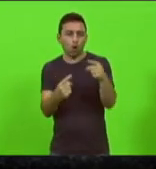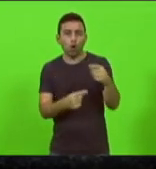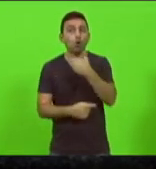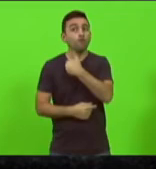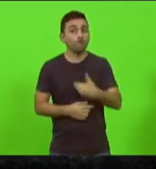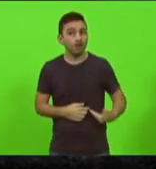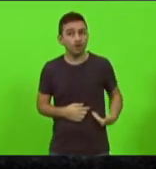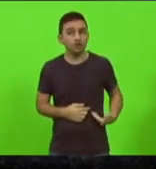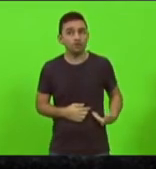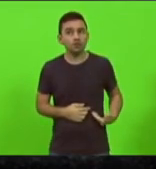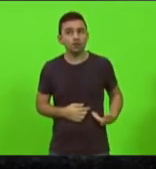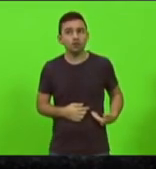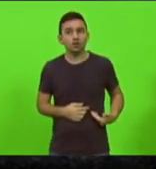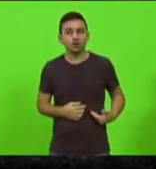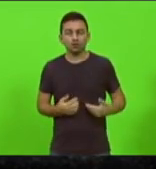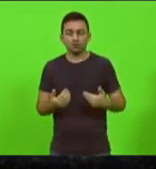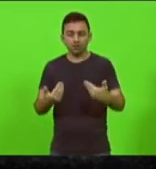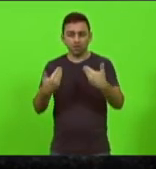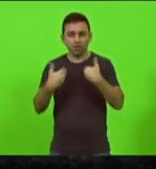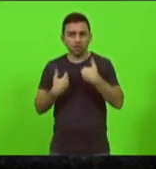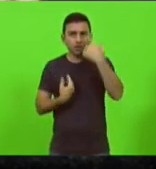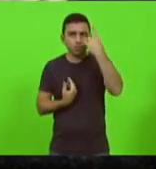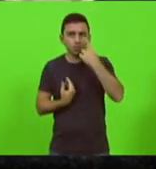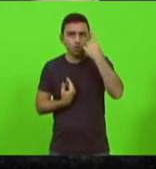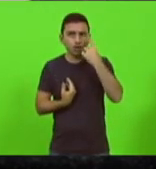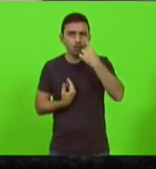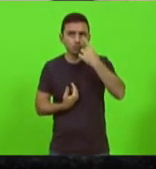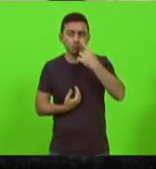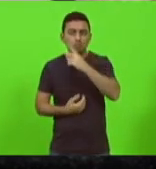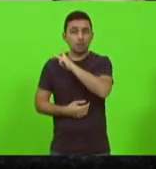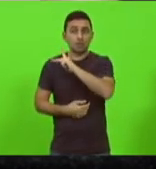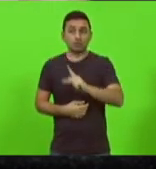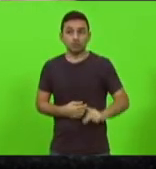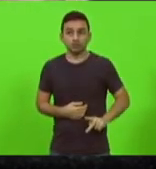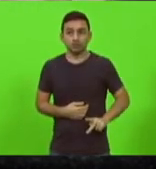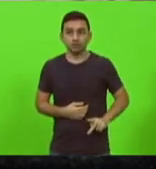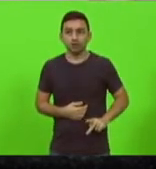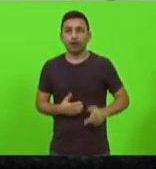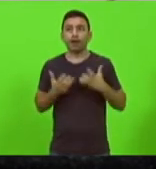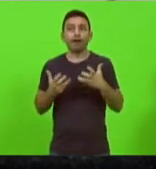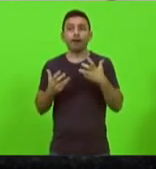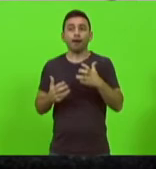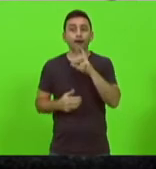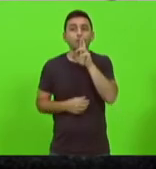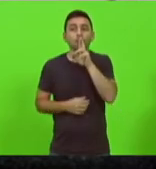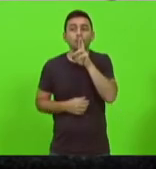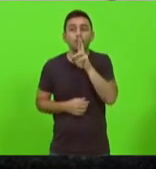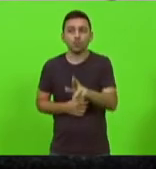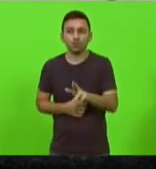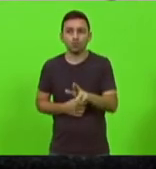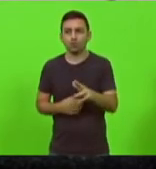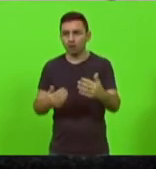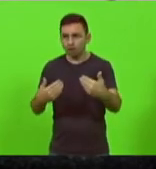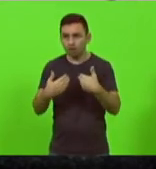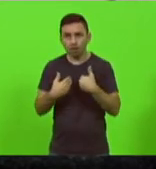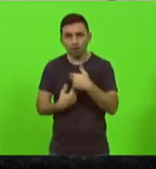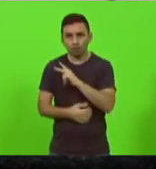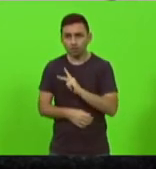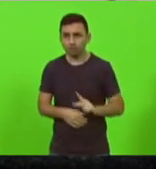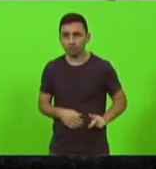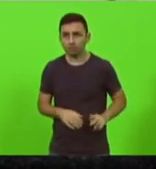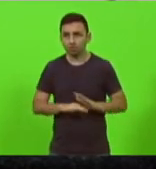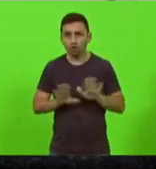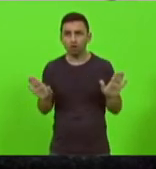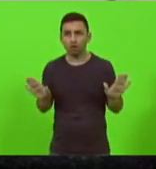e não olhe para um deputado que está presidindo a sessão e querendo que ele responda eu estou aqui presidindo a sessão